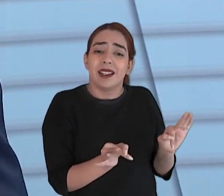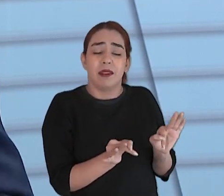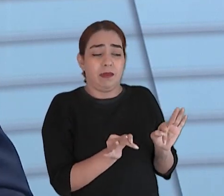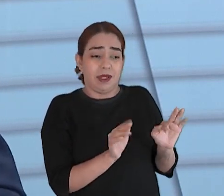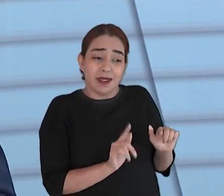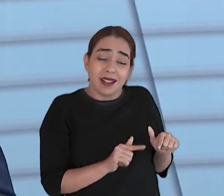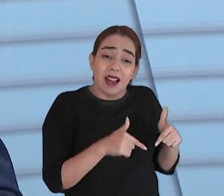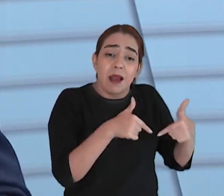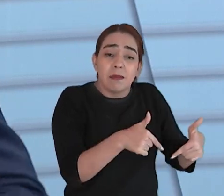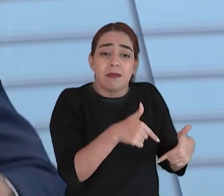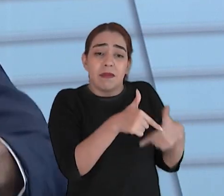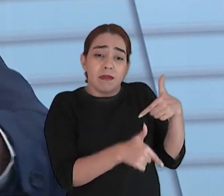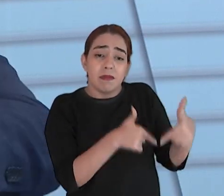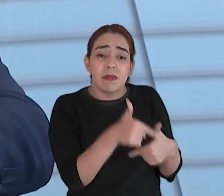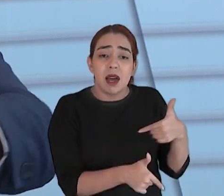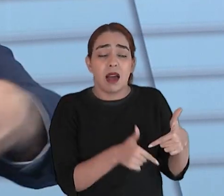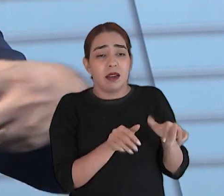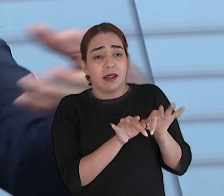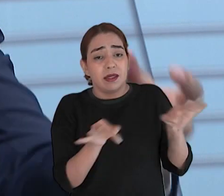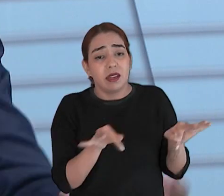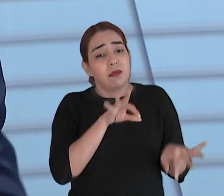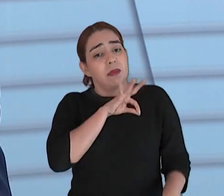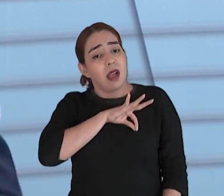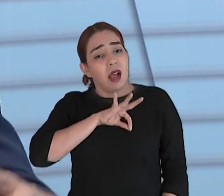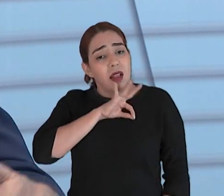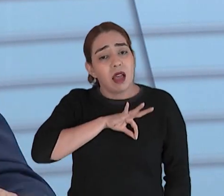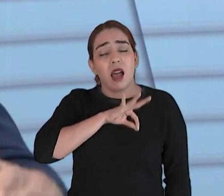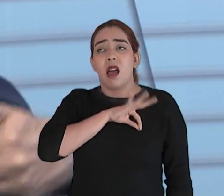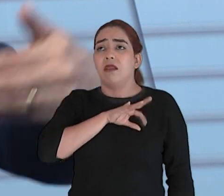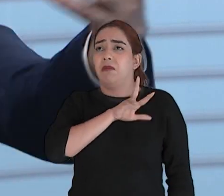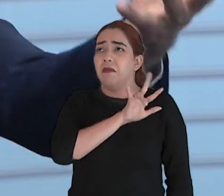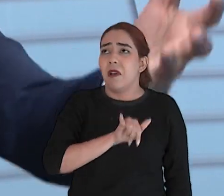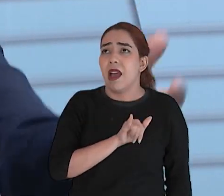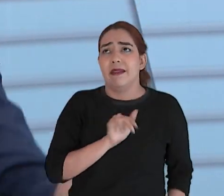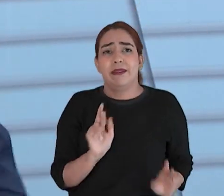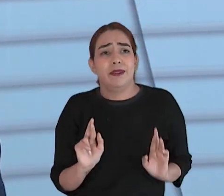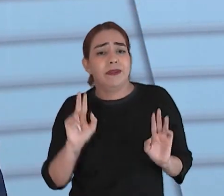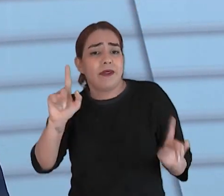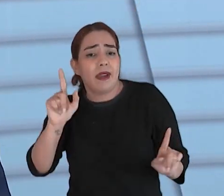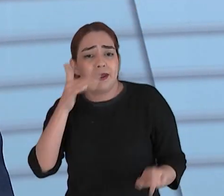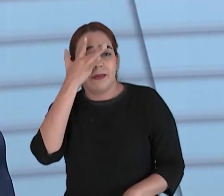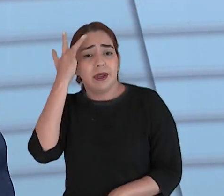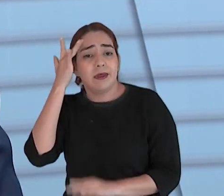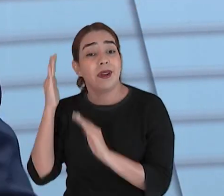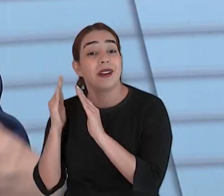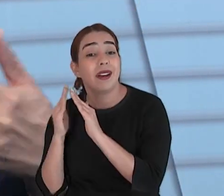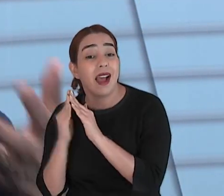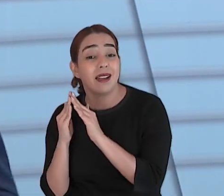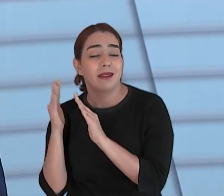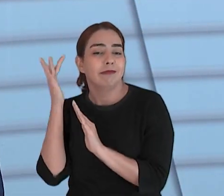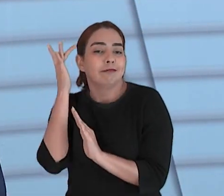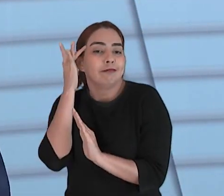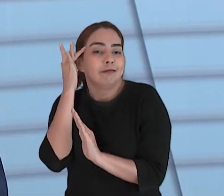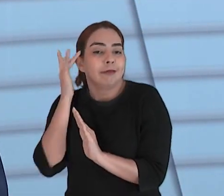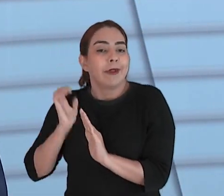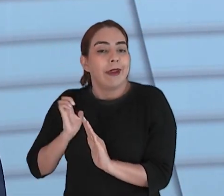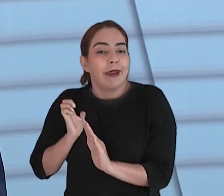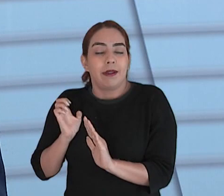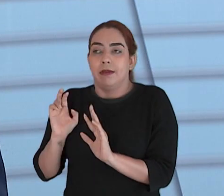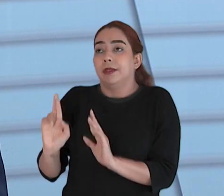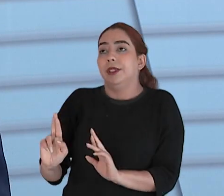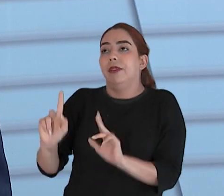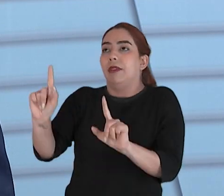trabalham em áreas talvez não igual a quem mora numa área mais nobre por uma formação